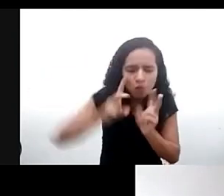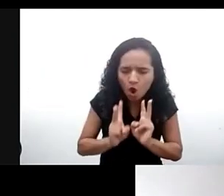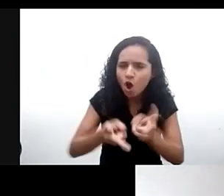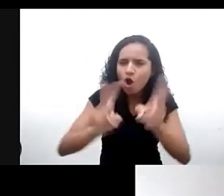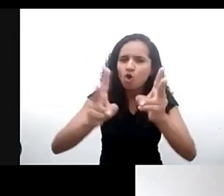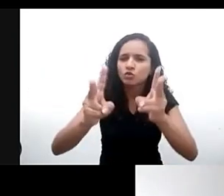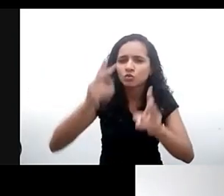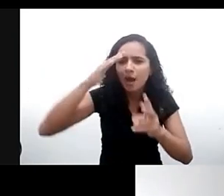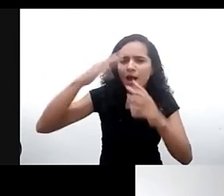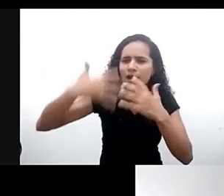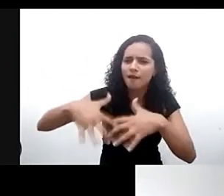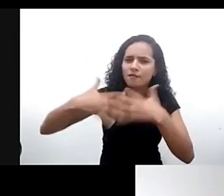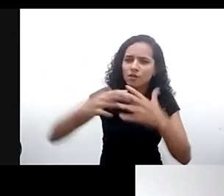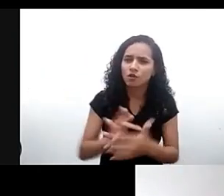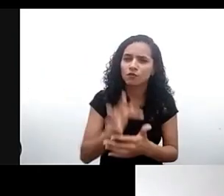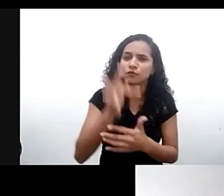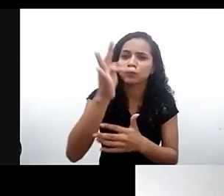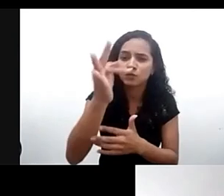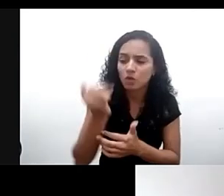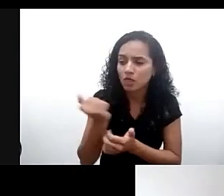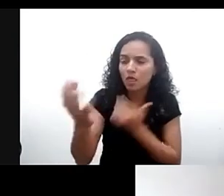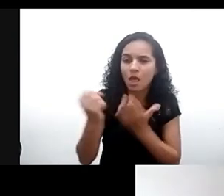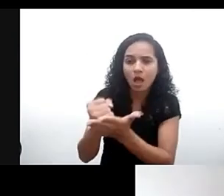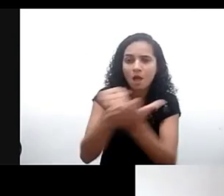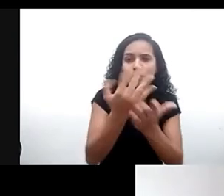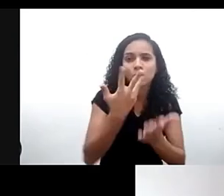reflexões no futuro bem próximo por favor Valéria